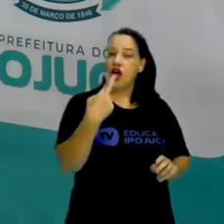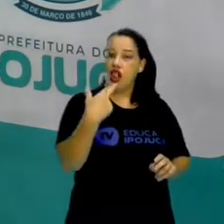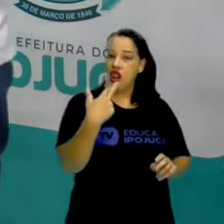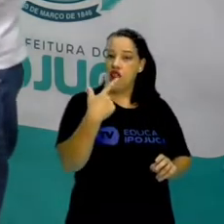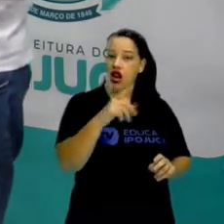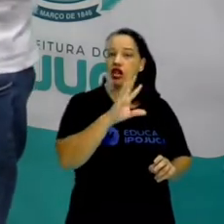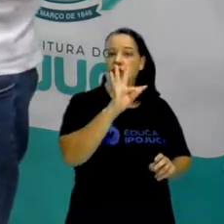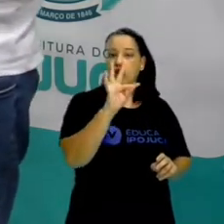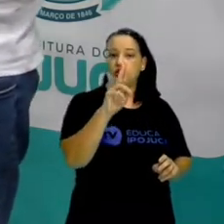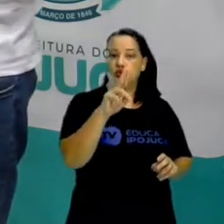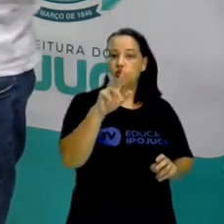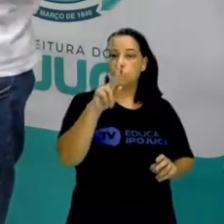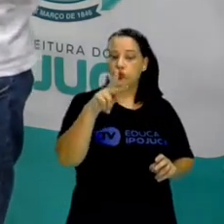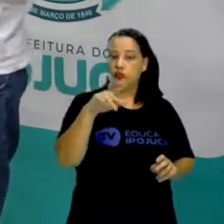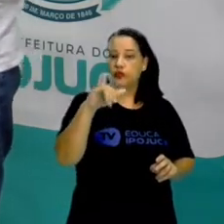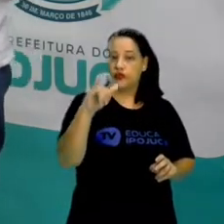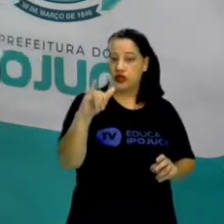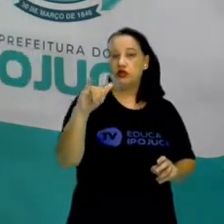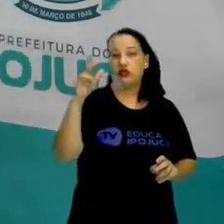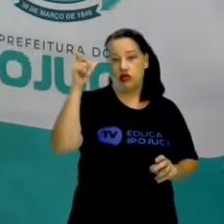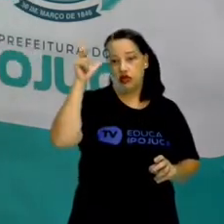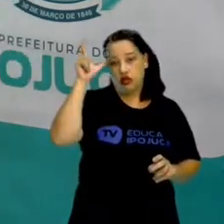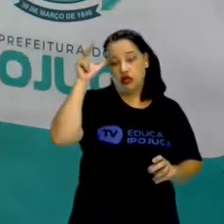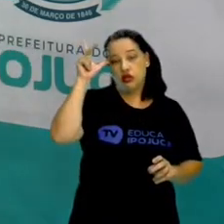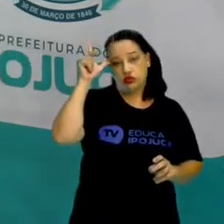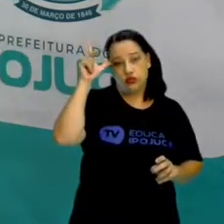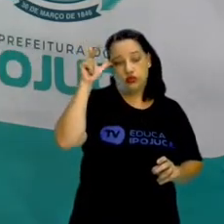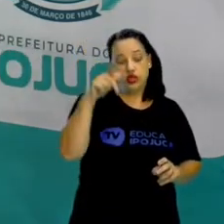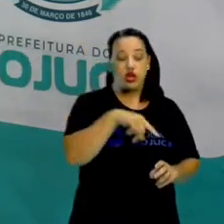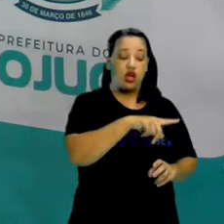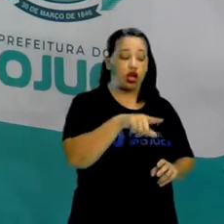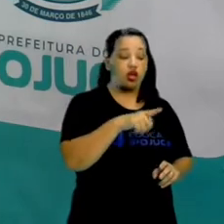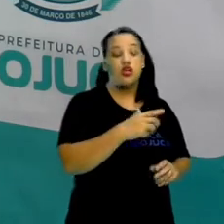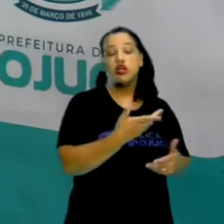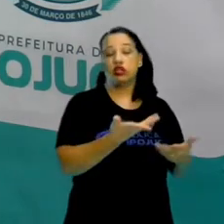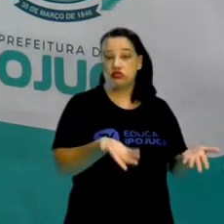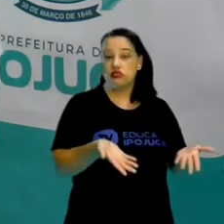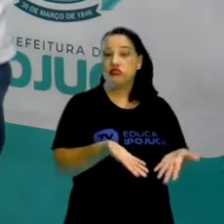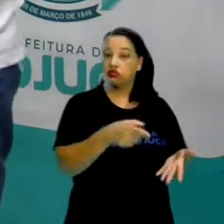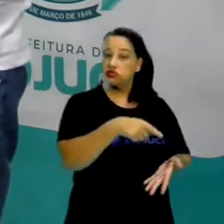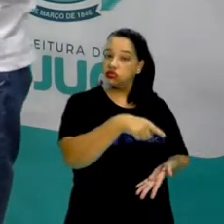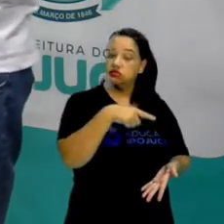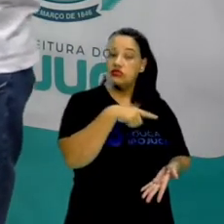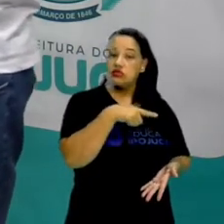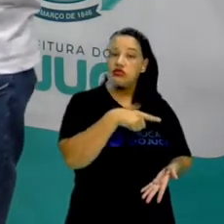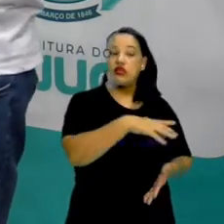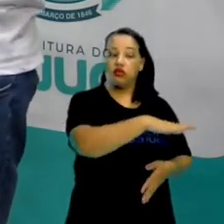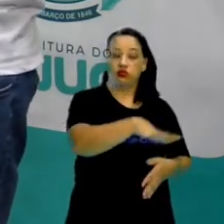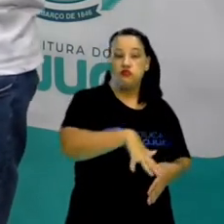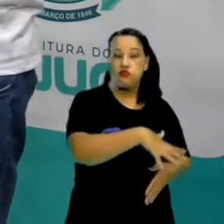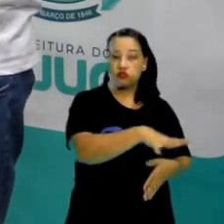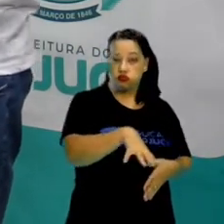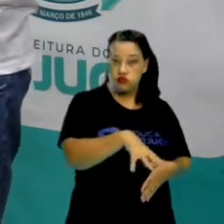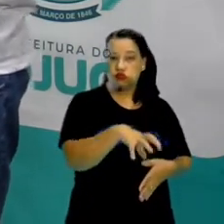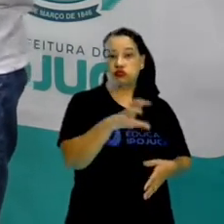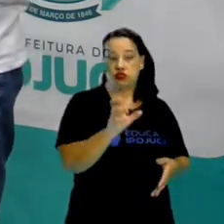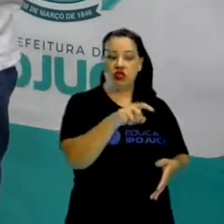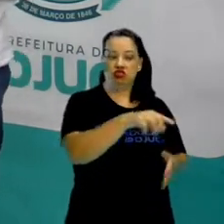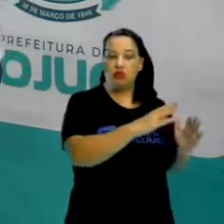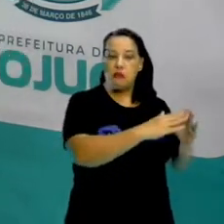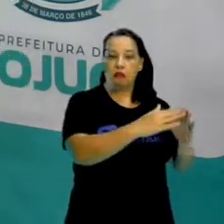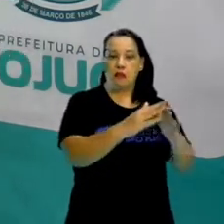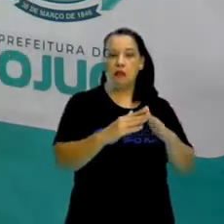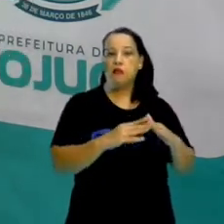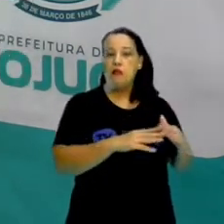ali dos tupis, tá? E eram eles que ocupavam esta região aqui antes da chegada dos europeus,